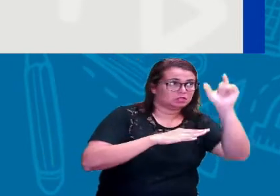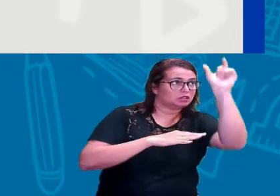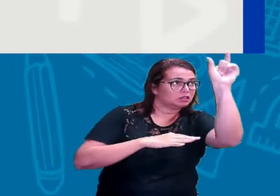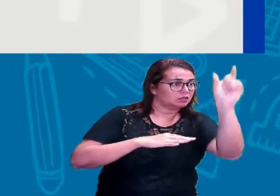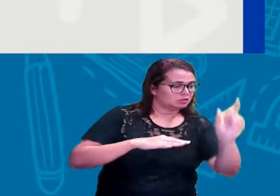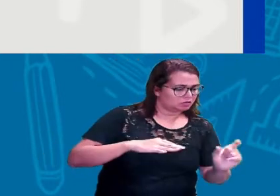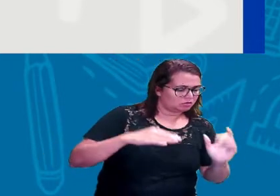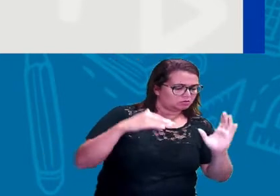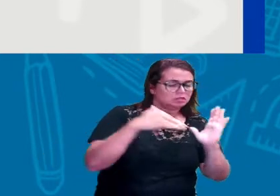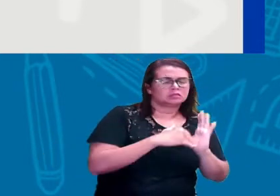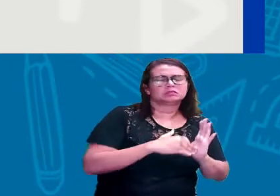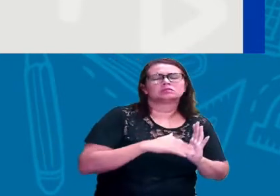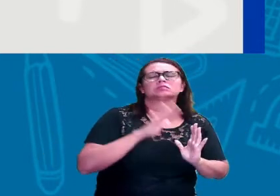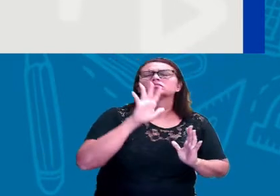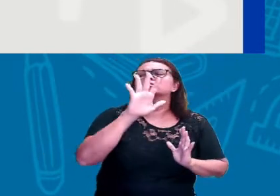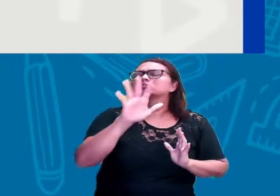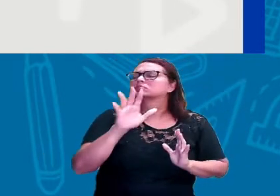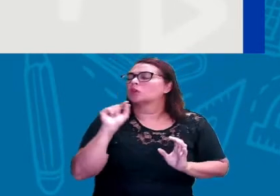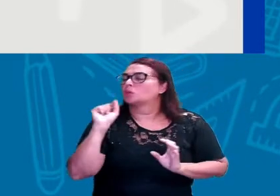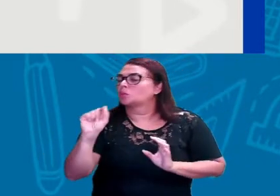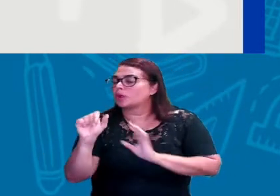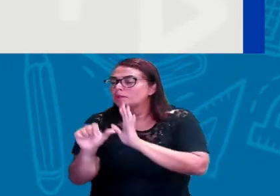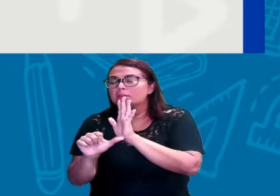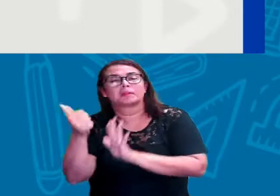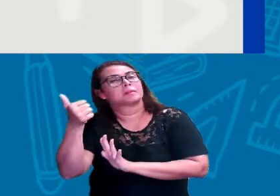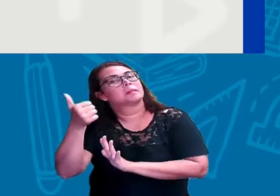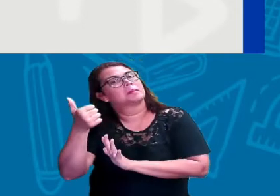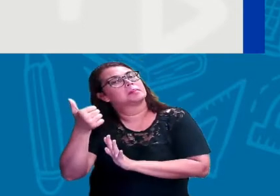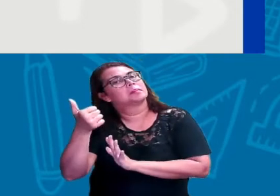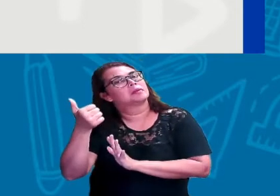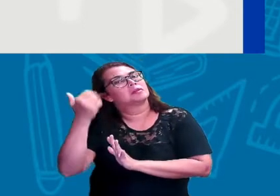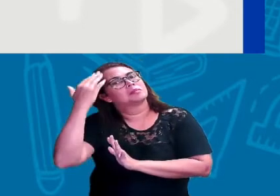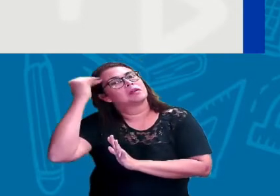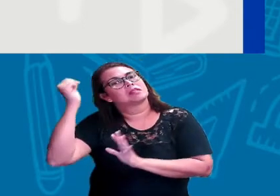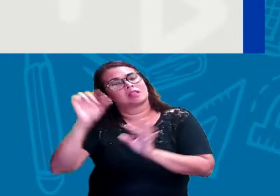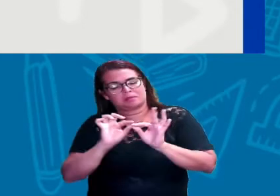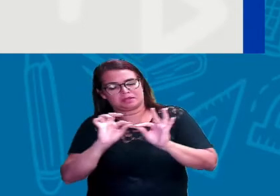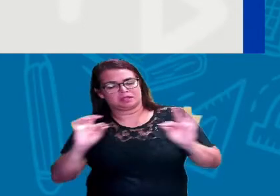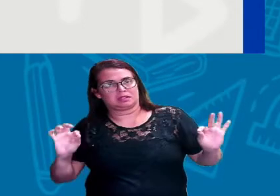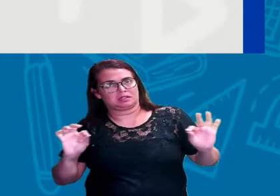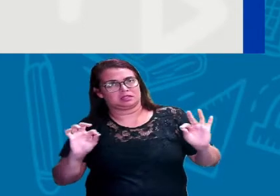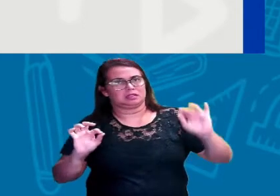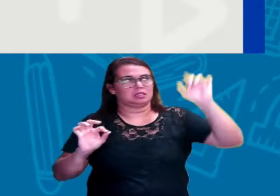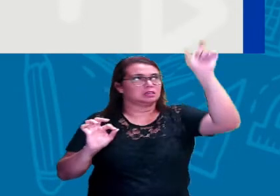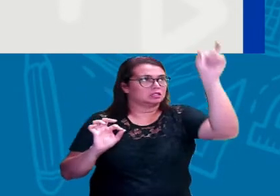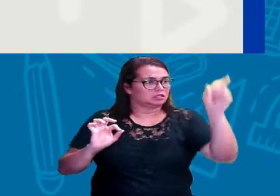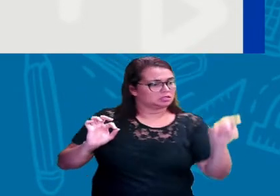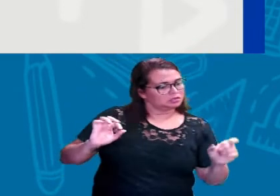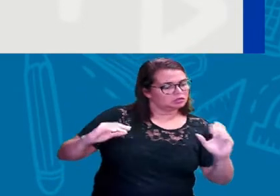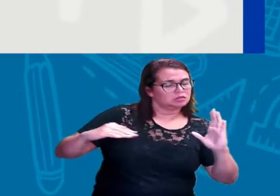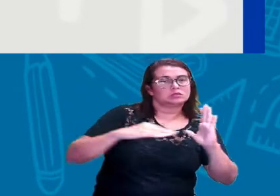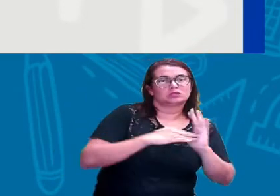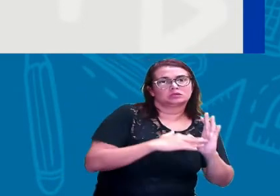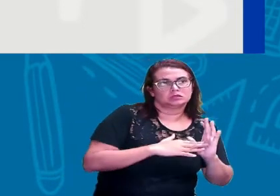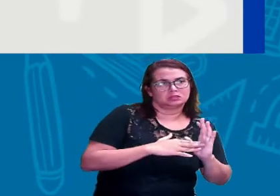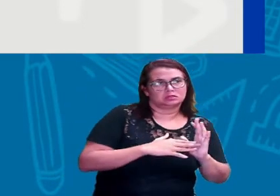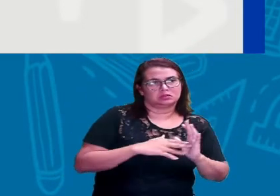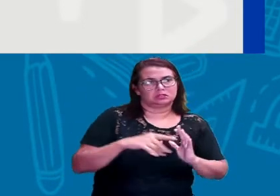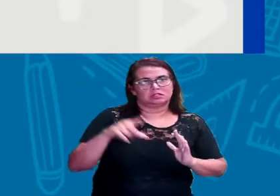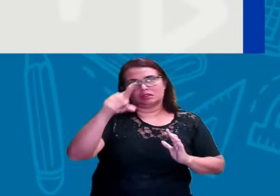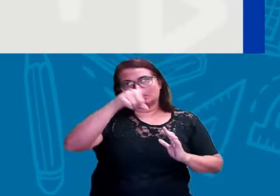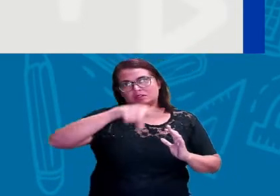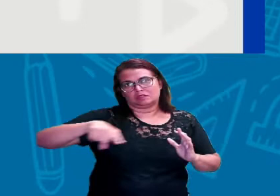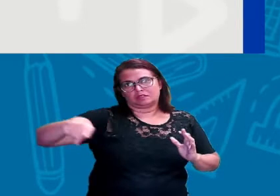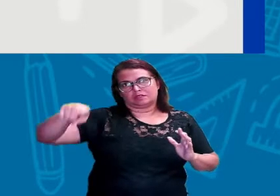para observar última linha e última coluna? Para encontrar esta figura, saia do